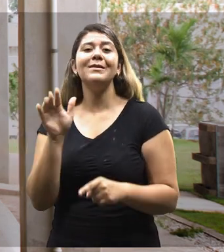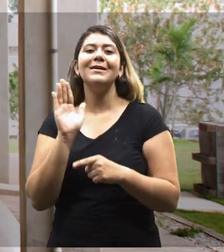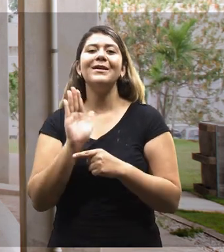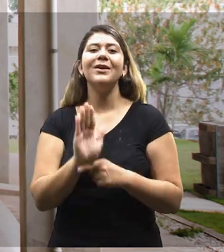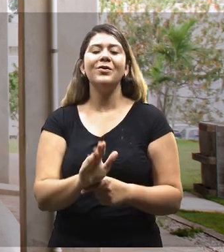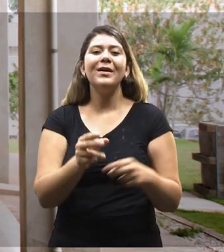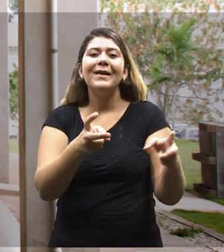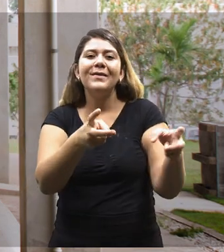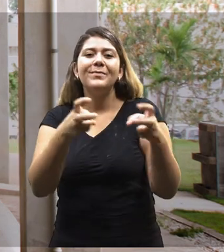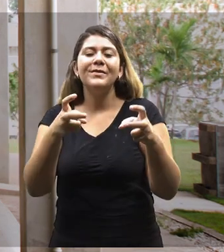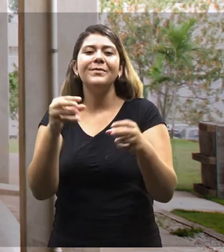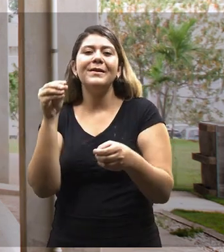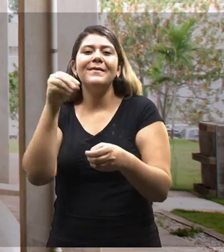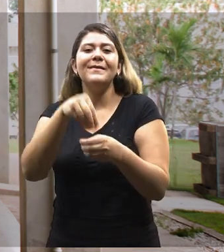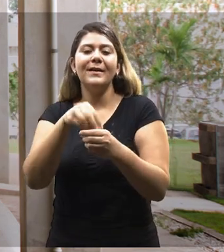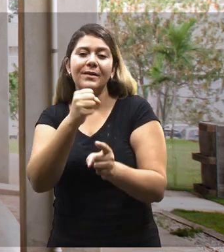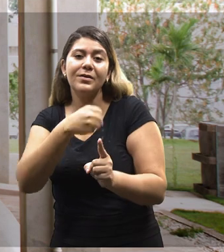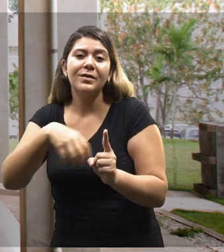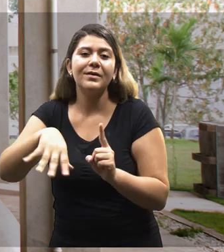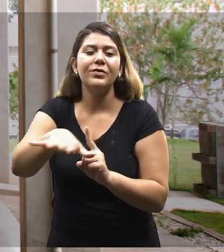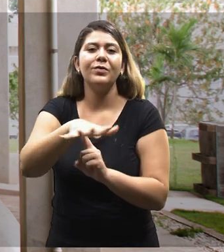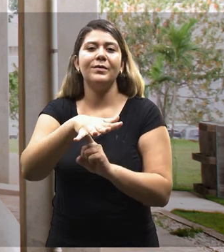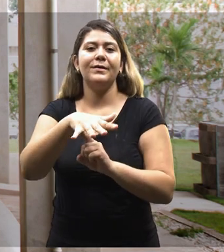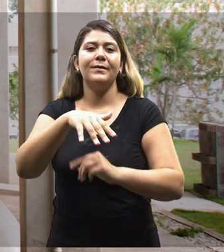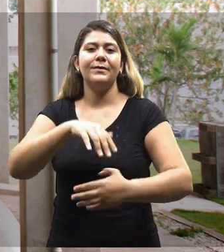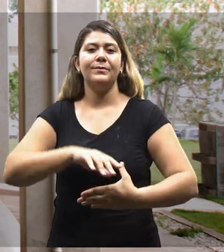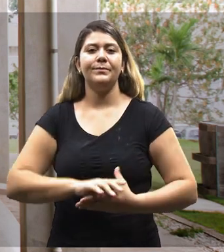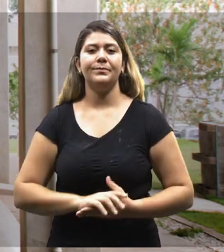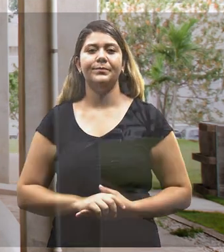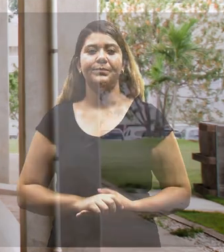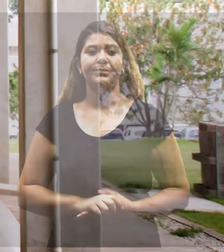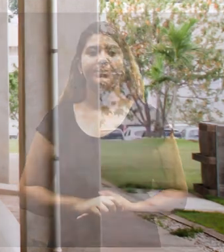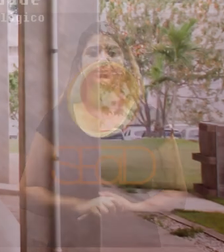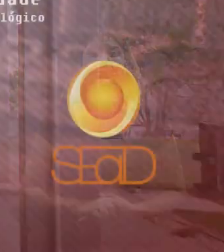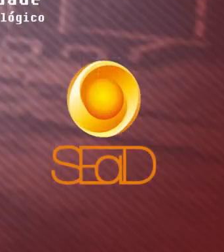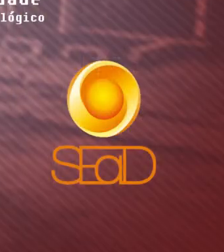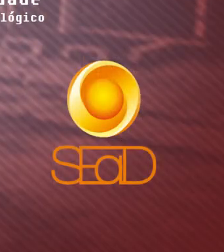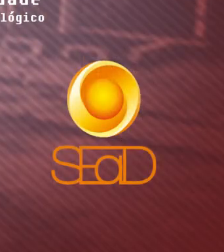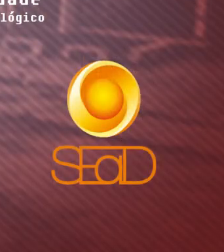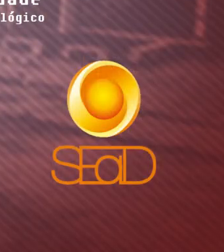ajudar com que elas se percebam dentro da sociedade em que elas estão inseridas.